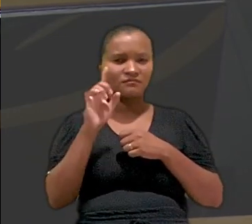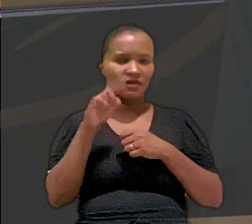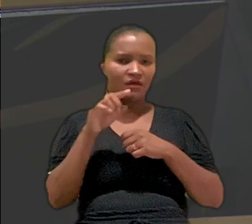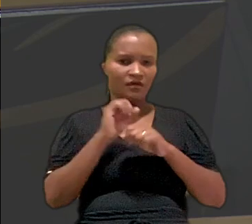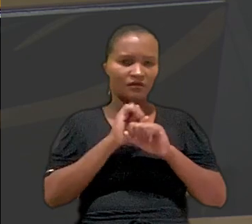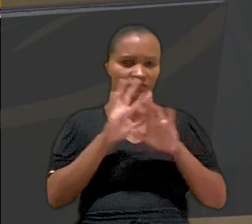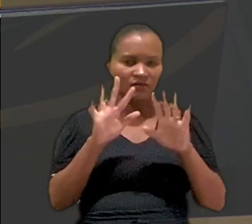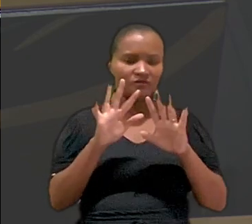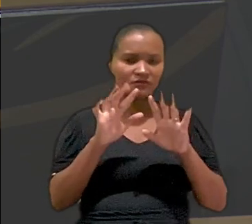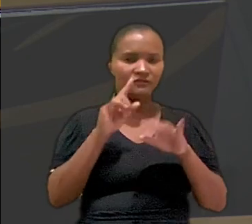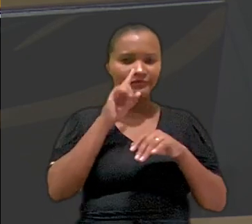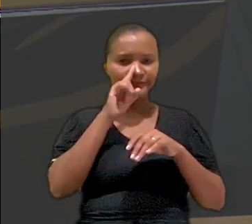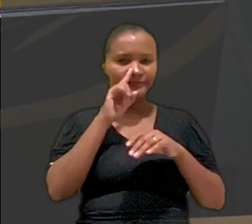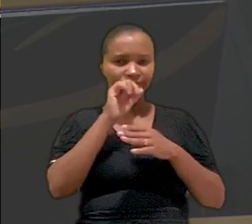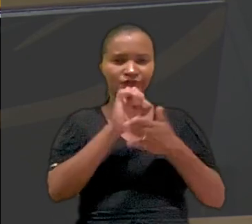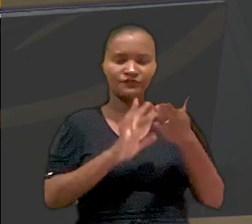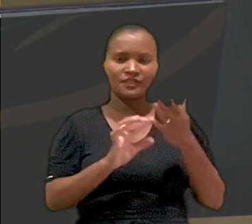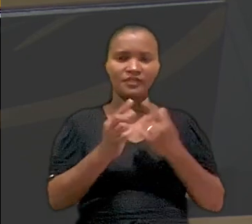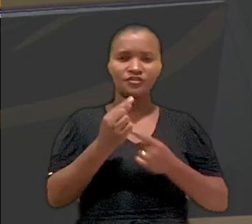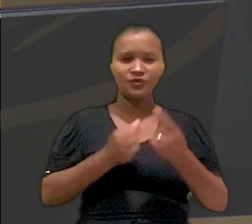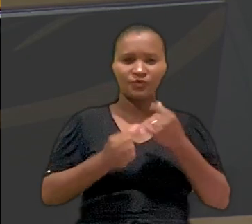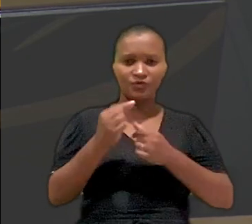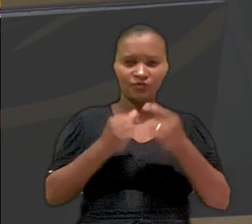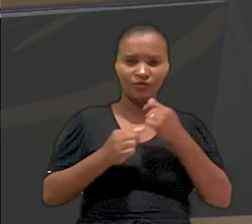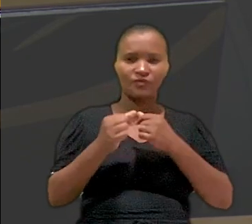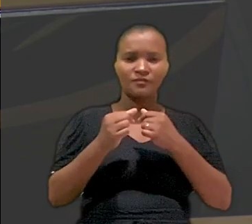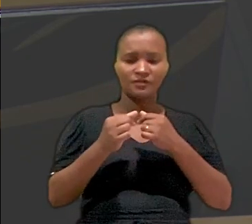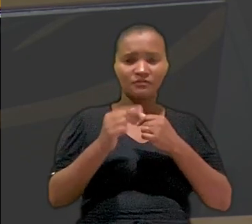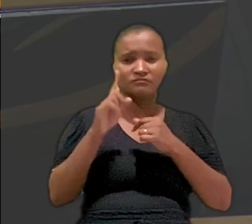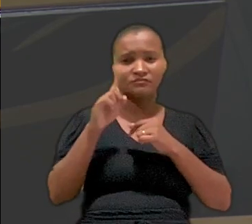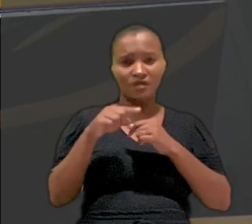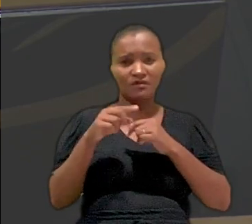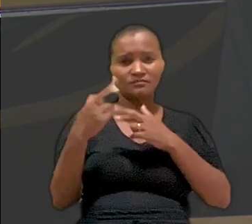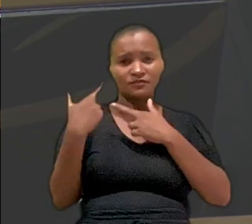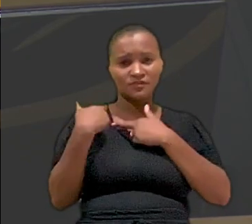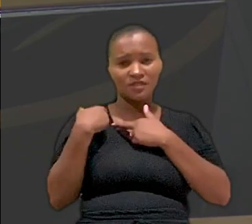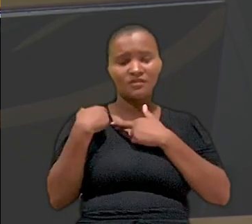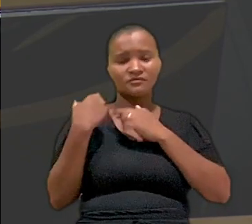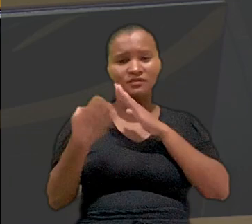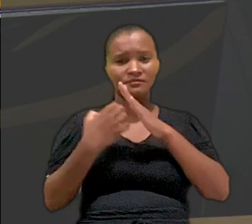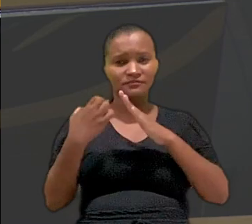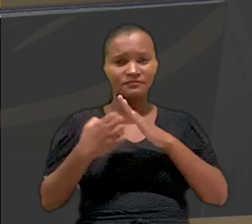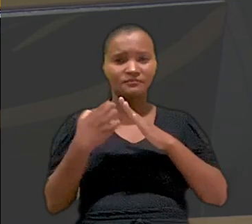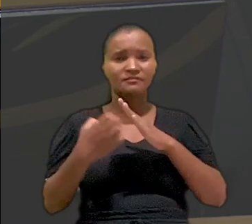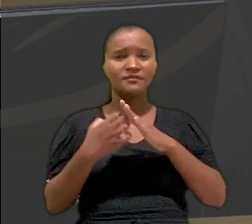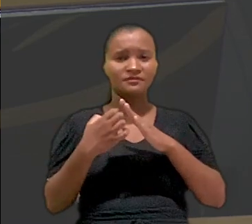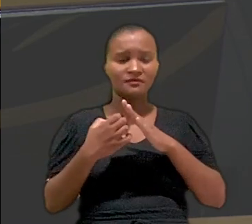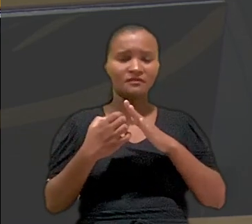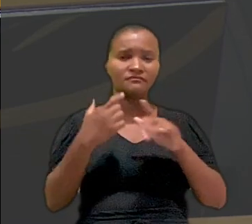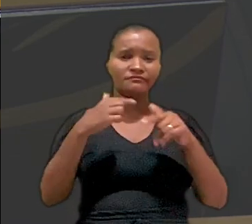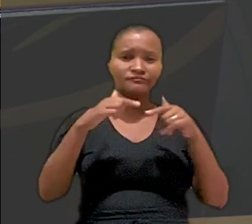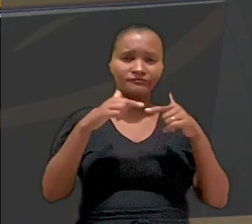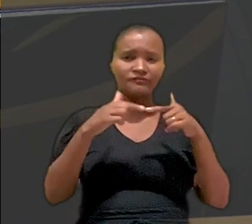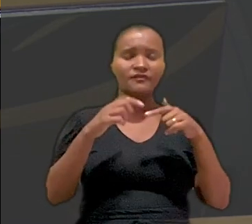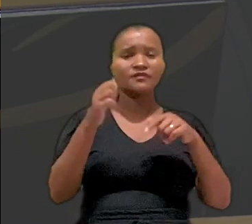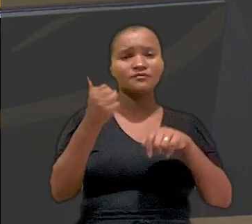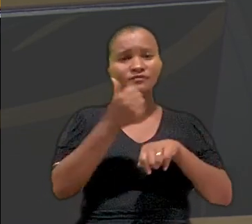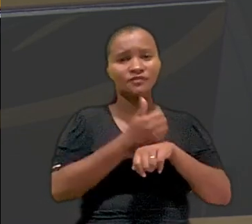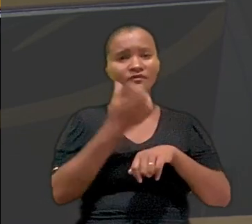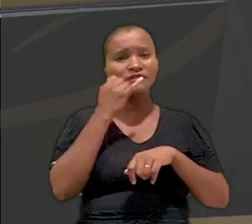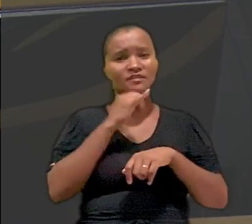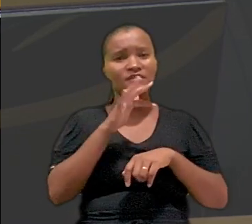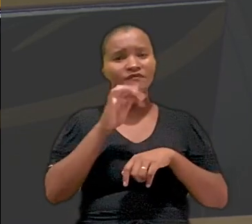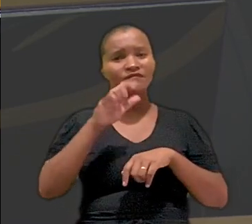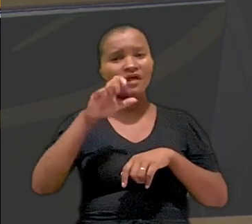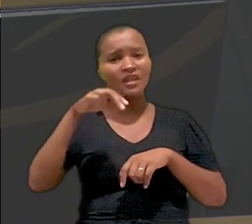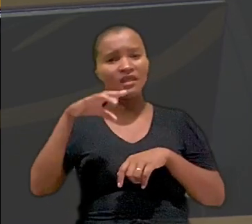expressos no sentido de que os riscos da atividade econômica recaem sobre empregador, não sobre empregado, os direitos oriundos da existência de conta do trabalho substituirão em